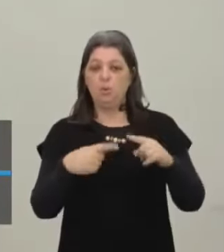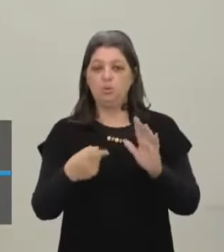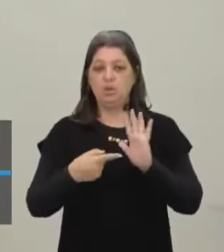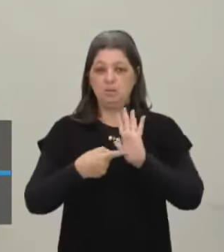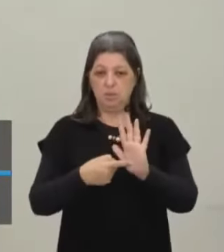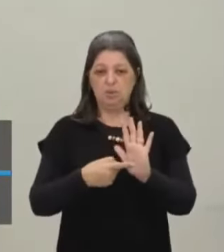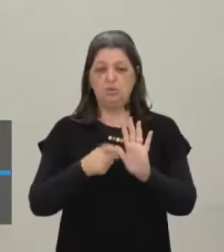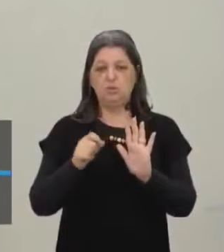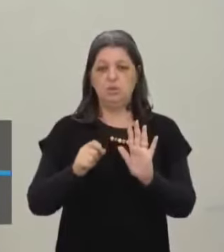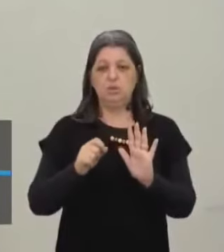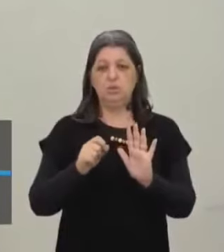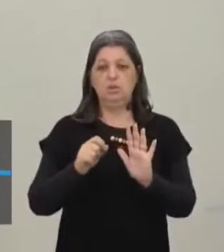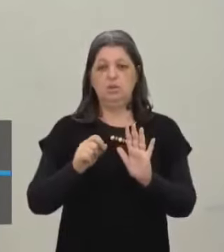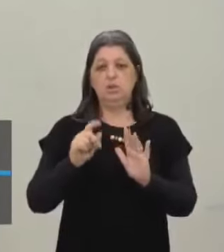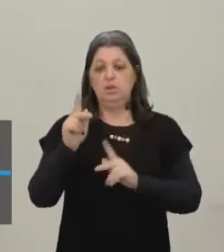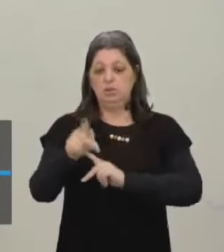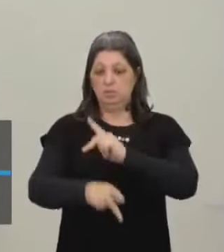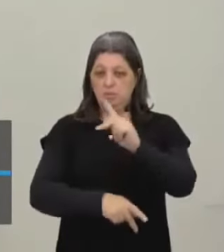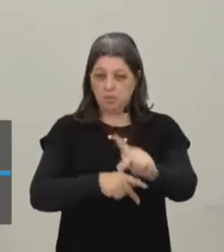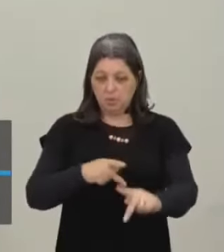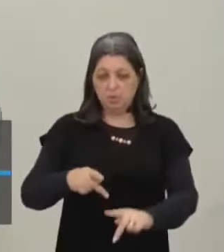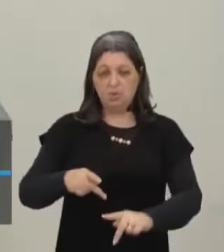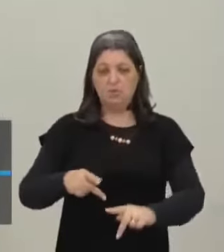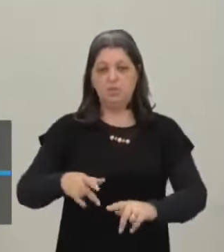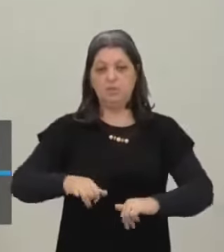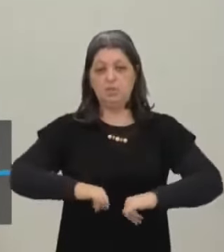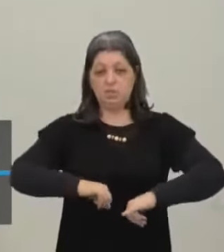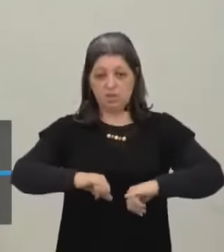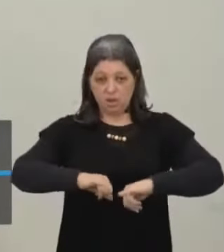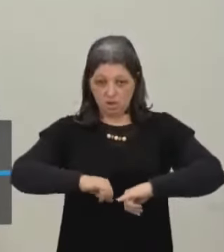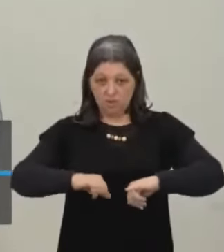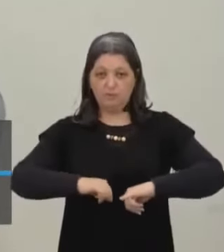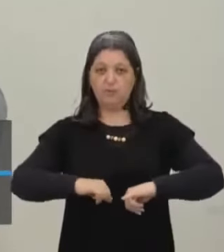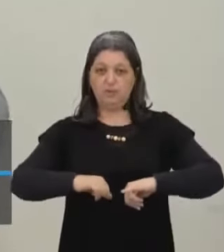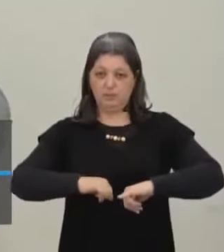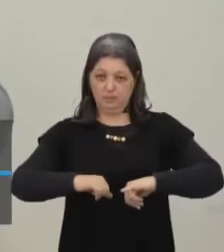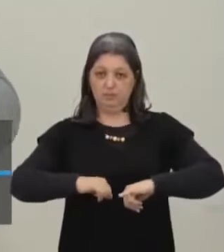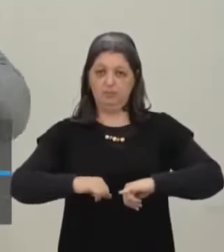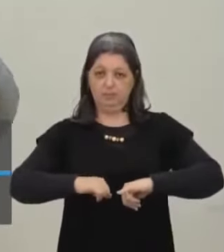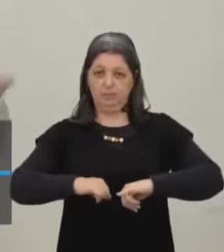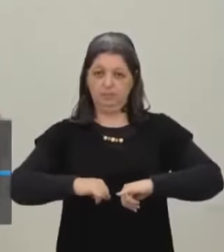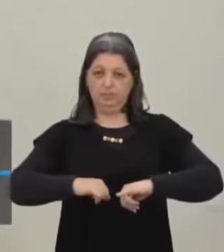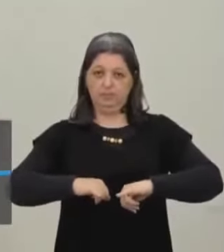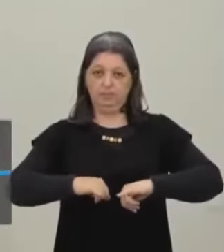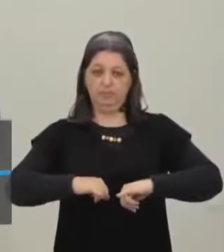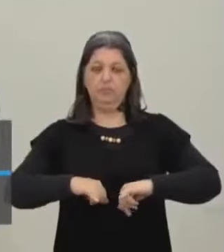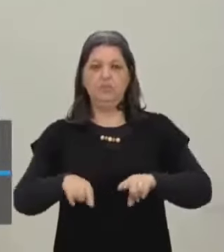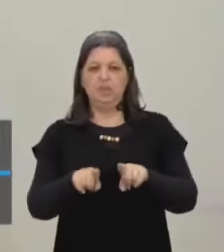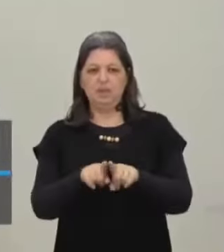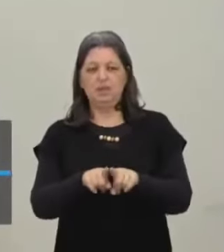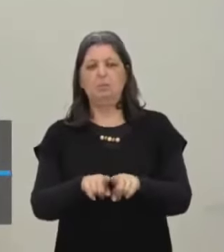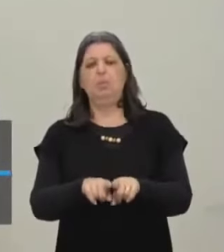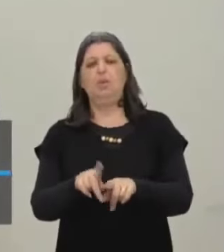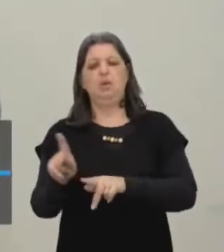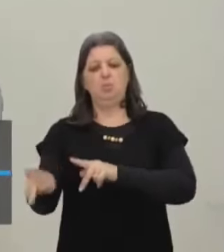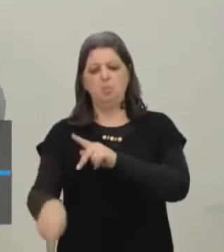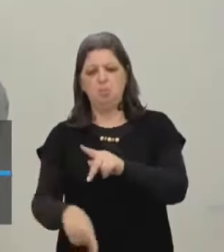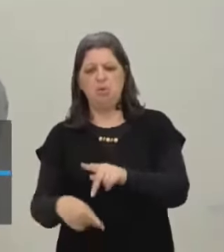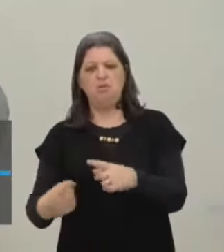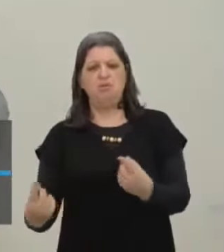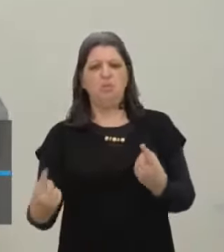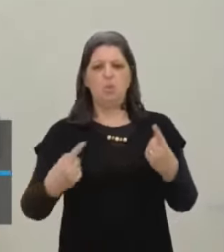Que sofre das mesmas carências Que o povo tem E lá batendo no povo Exato